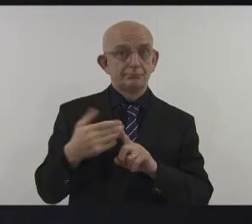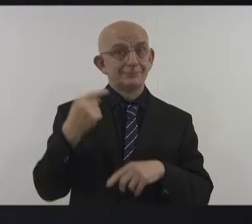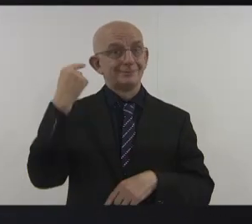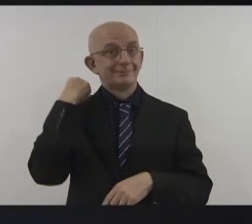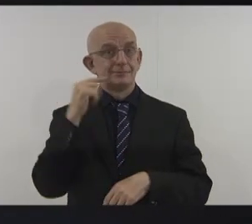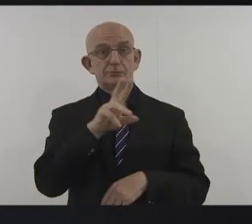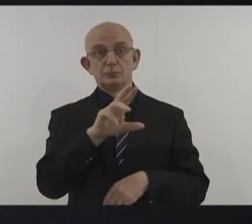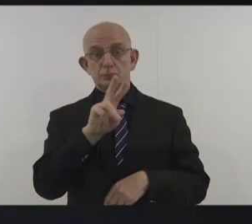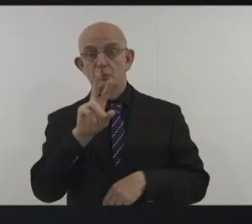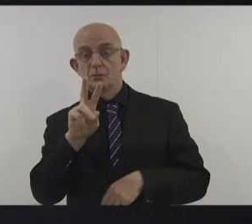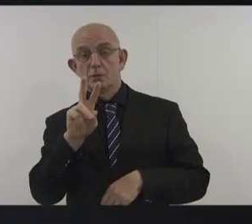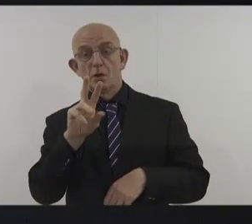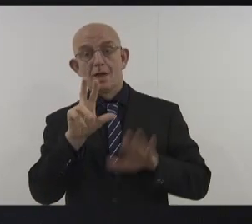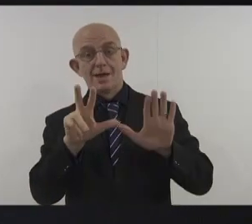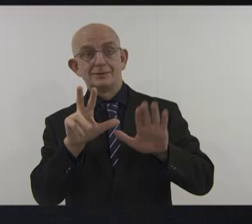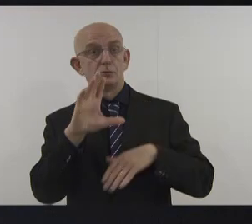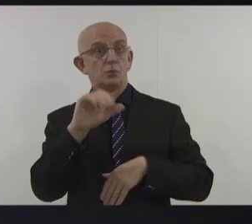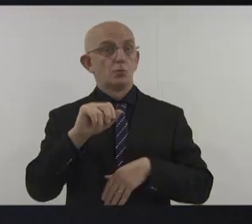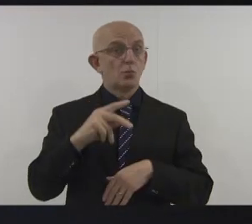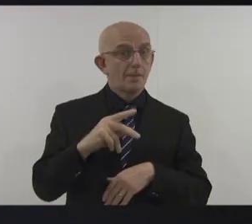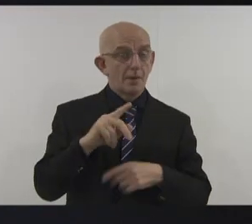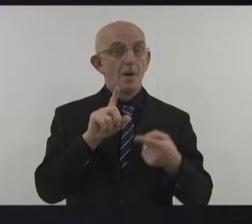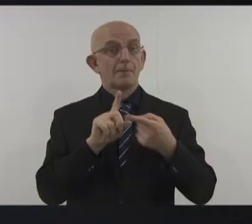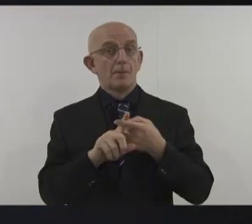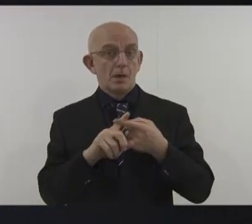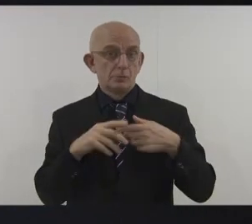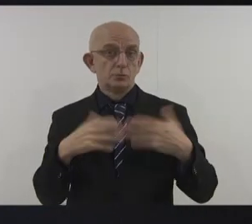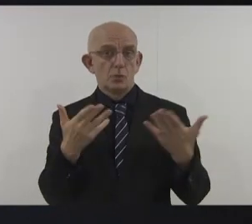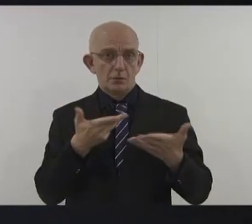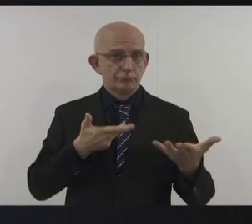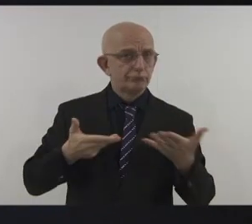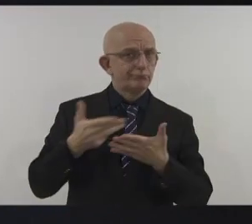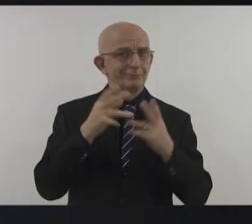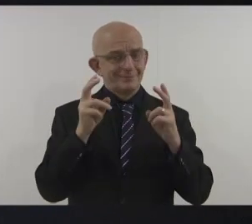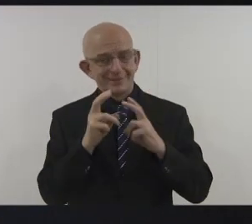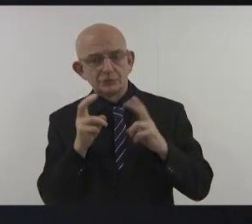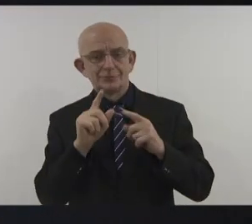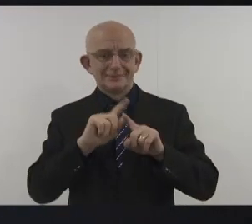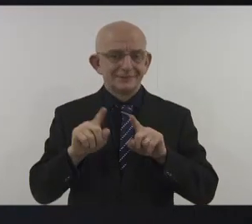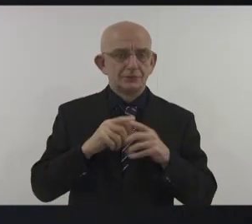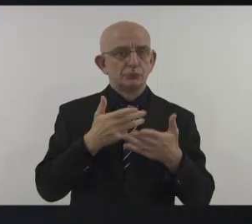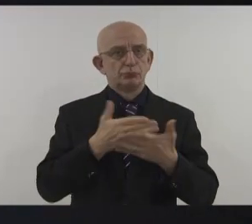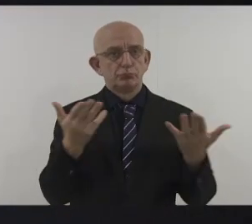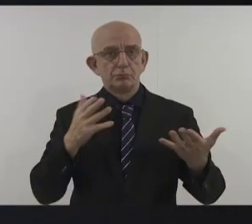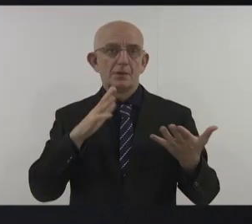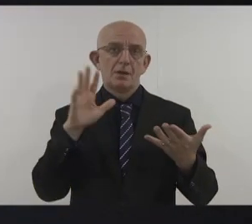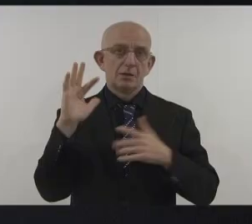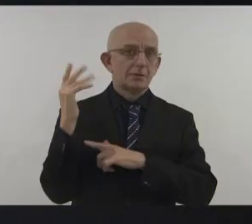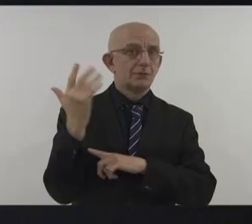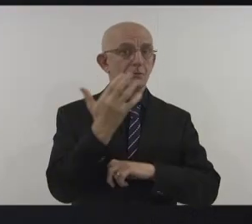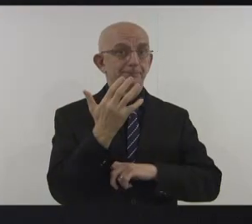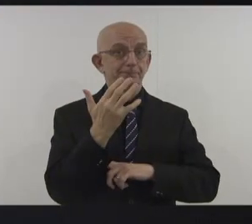como uma potência ambiental e também líder na segurança alimentar.